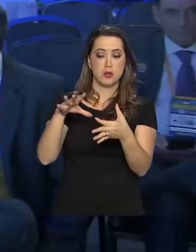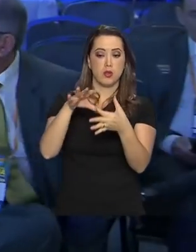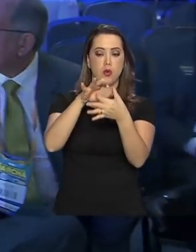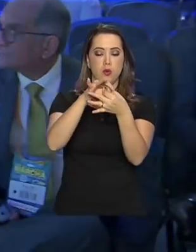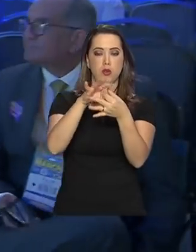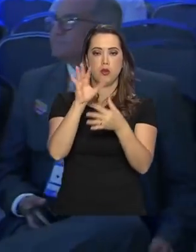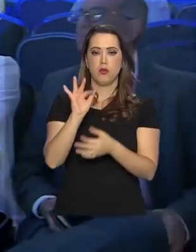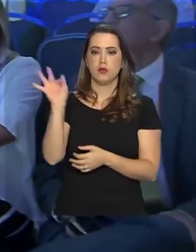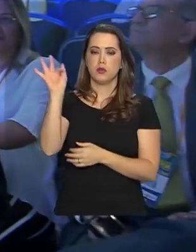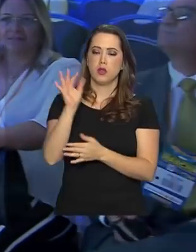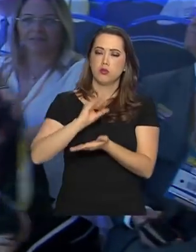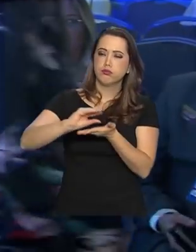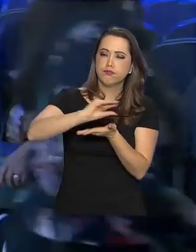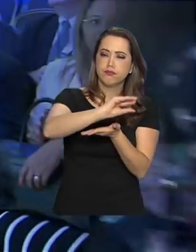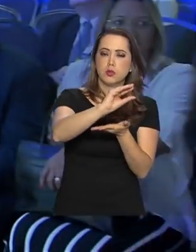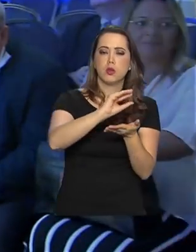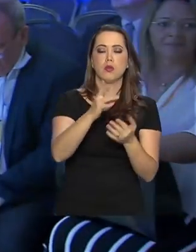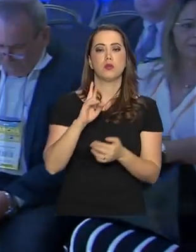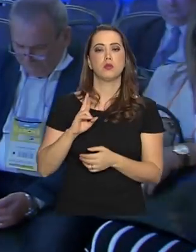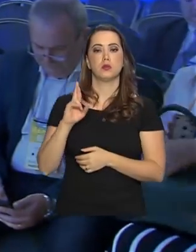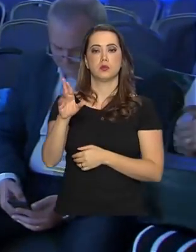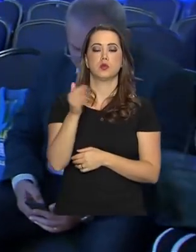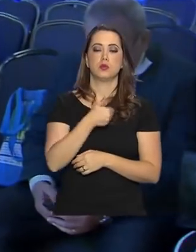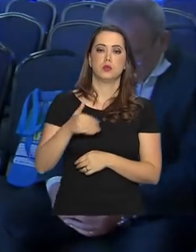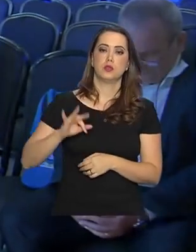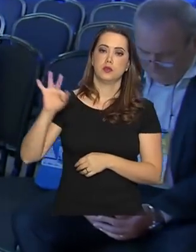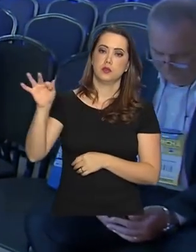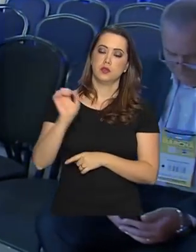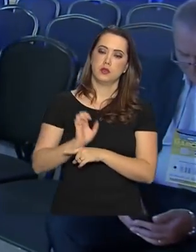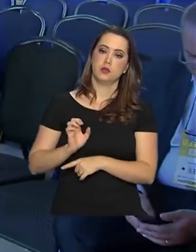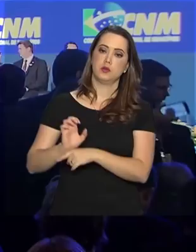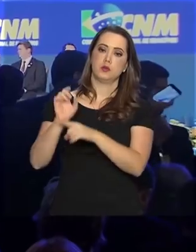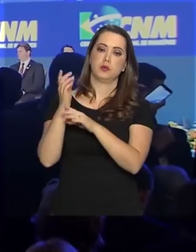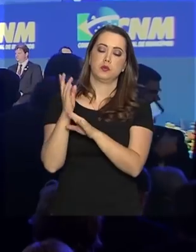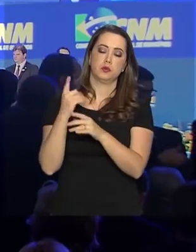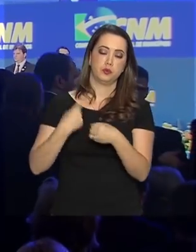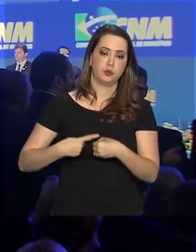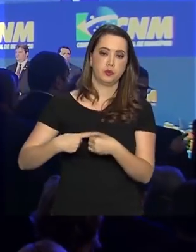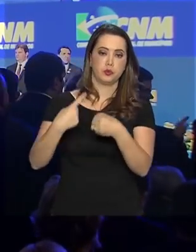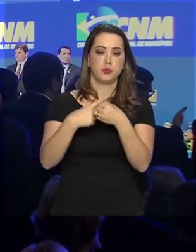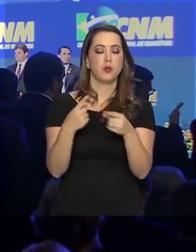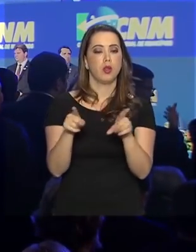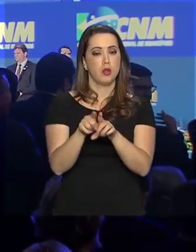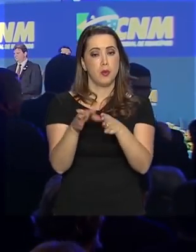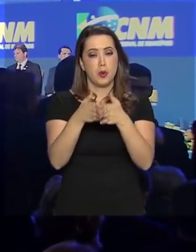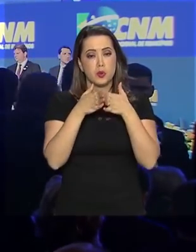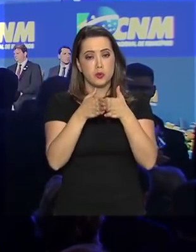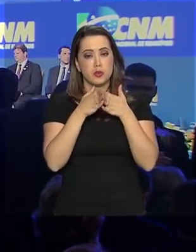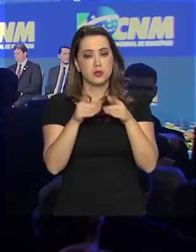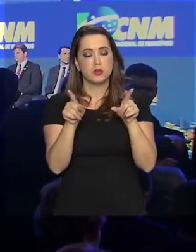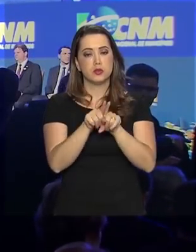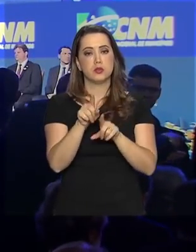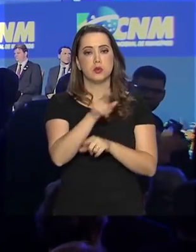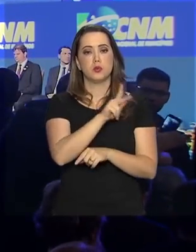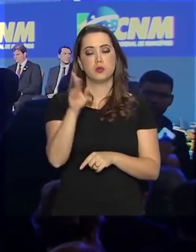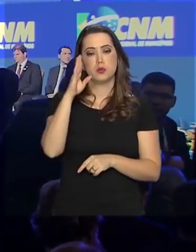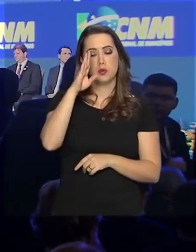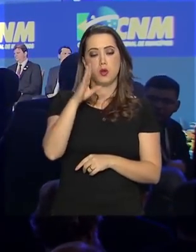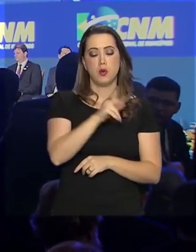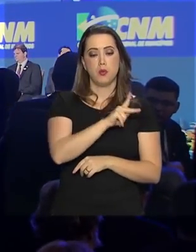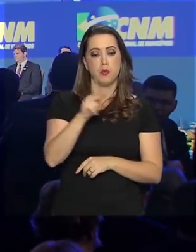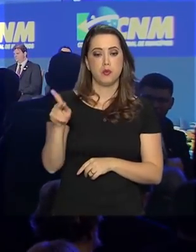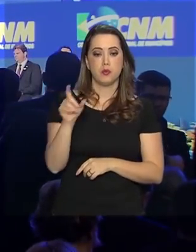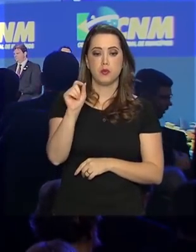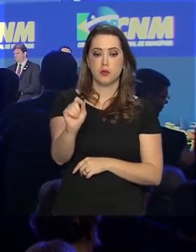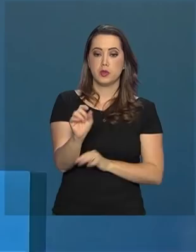que distribui as responsabilidades entre União, estados e municípios. Além das reivindicações, o presidente da Confederação